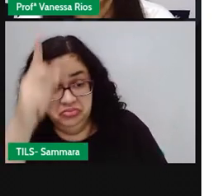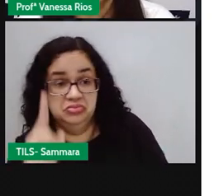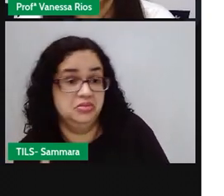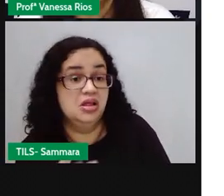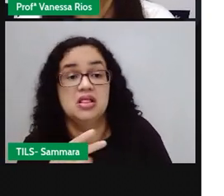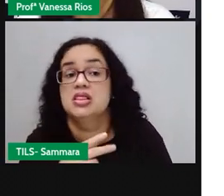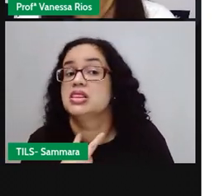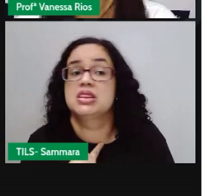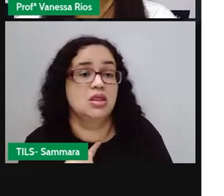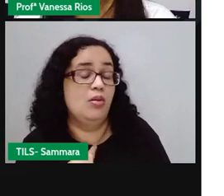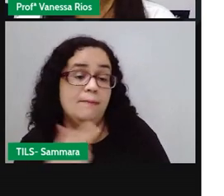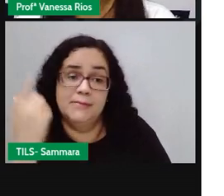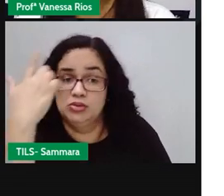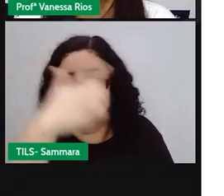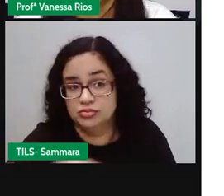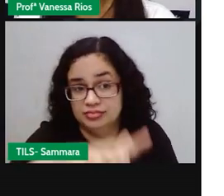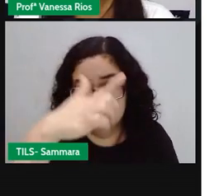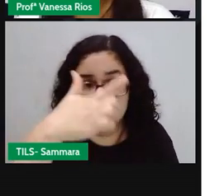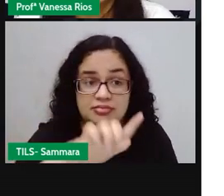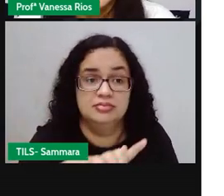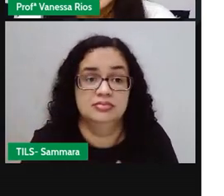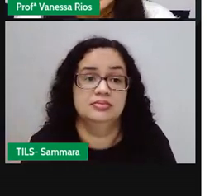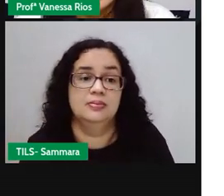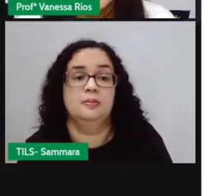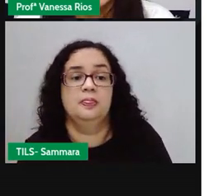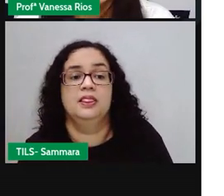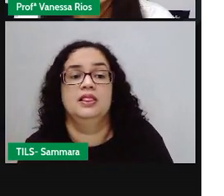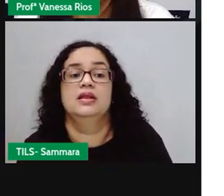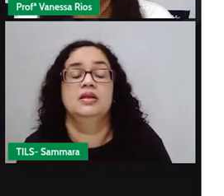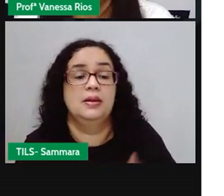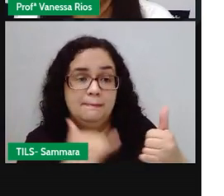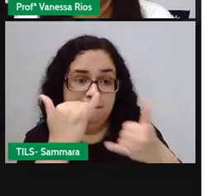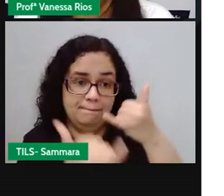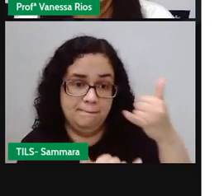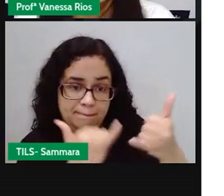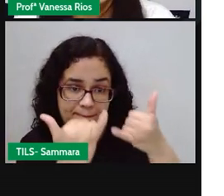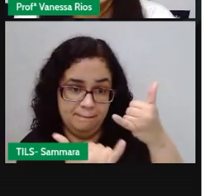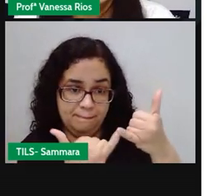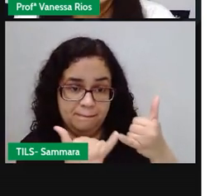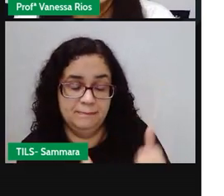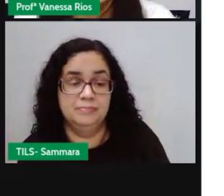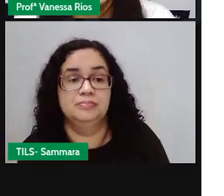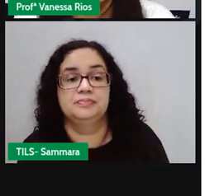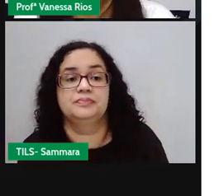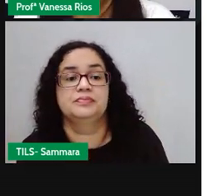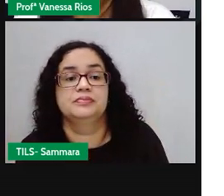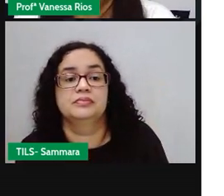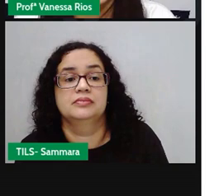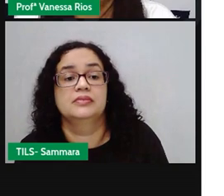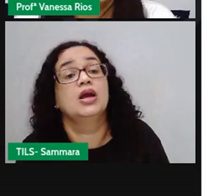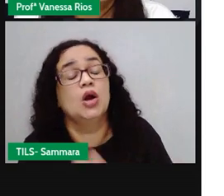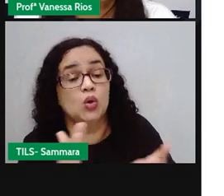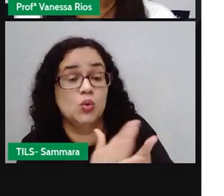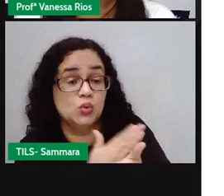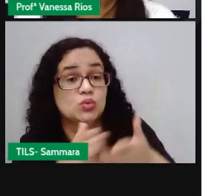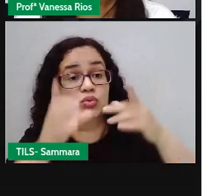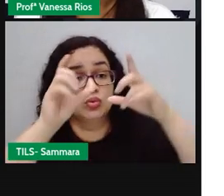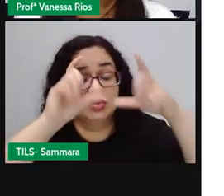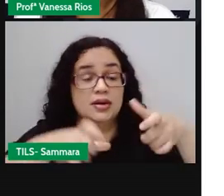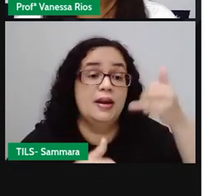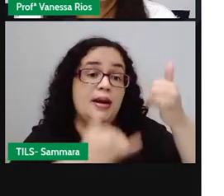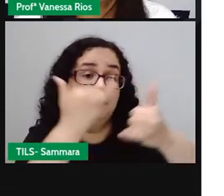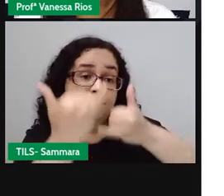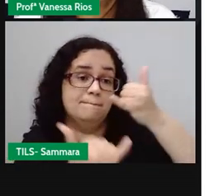pode repetir. Porque senão vai saindo, né? Da brincadeira. Alguns lugares aí, essa